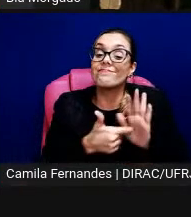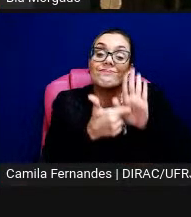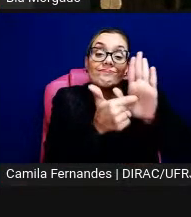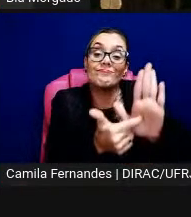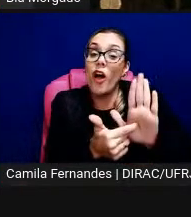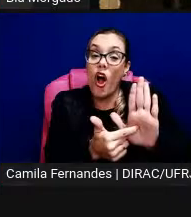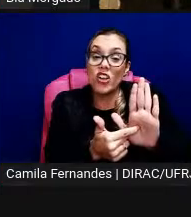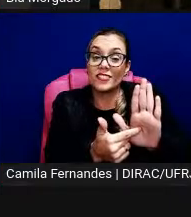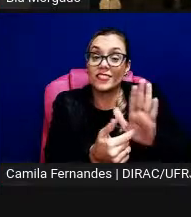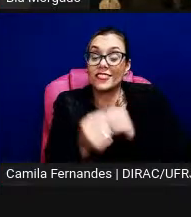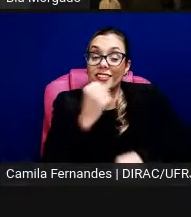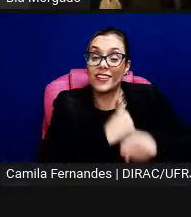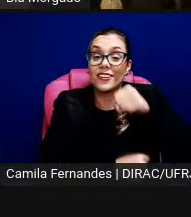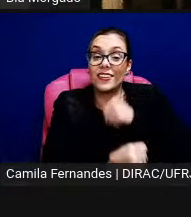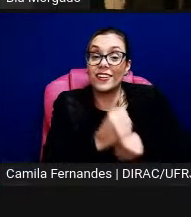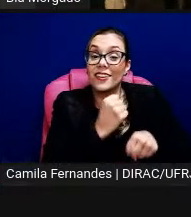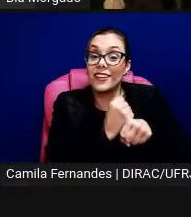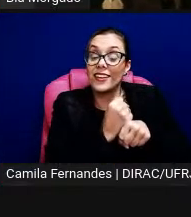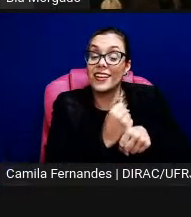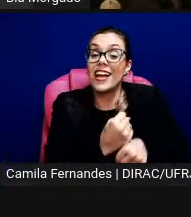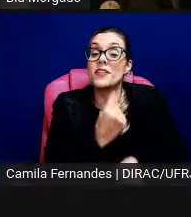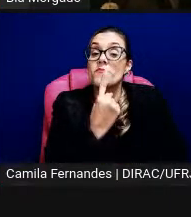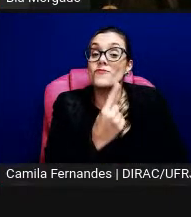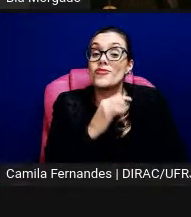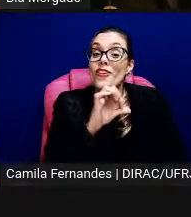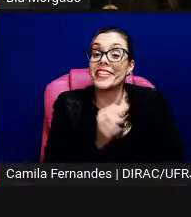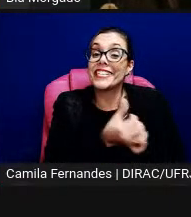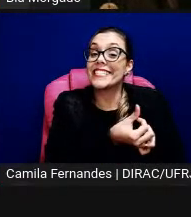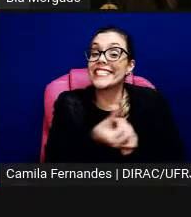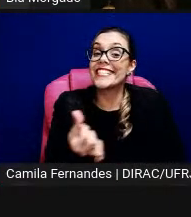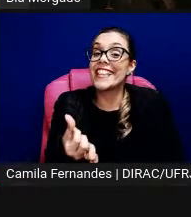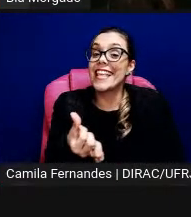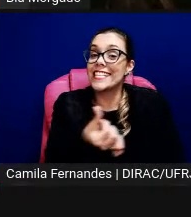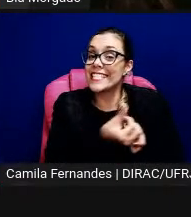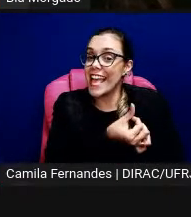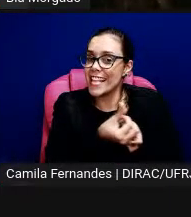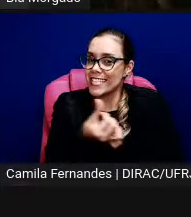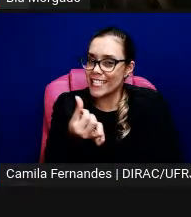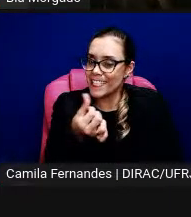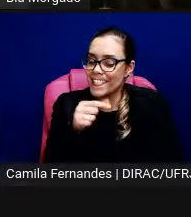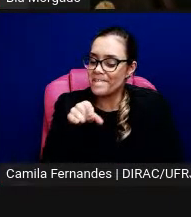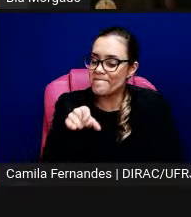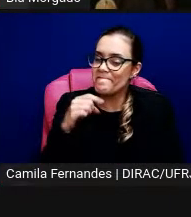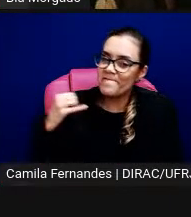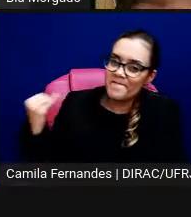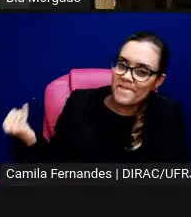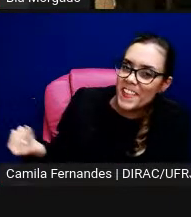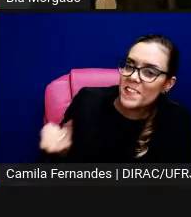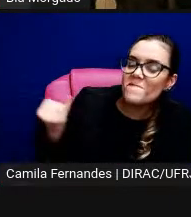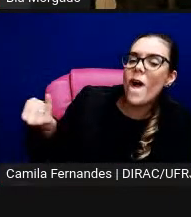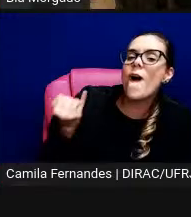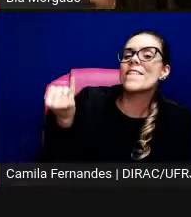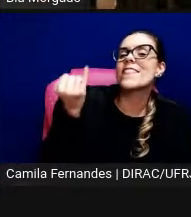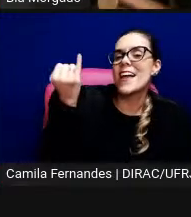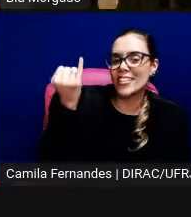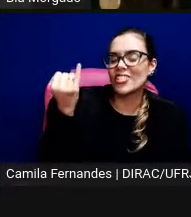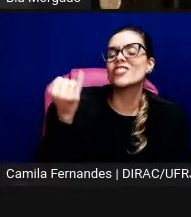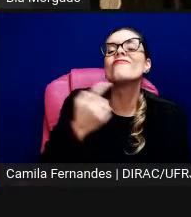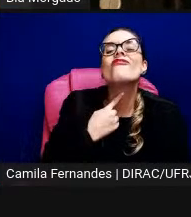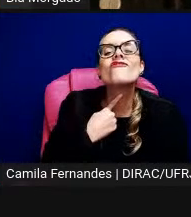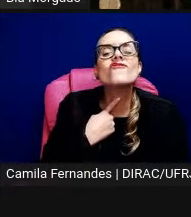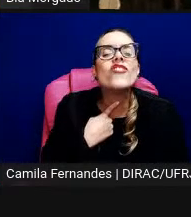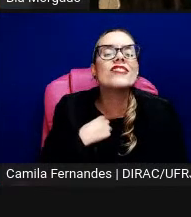66 no MAM e aí quando o Helio Oitic chegou a escrever sobre a importância dessa participação do livre prazer como é que